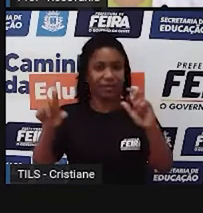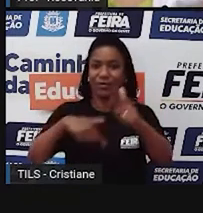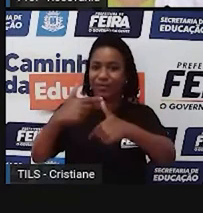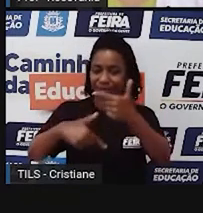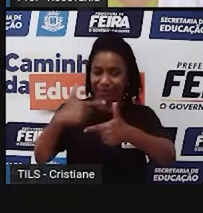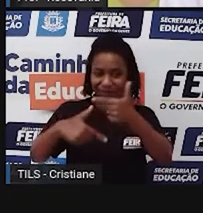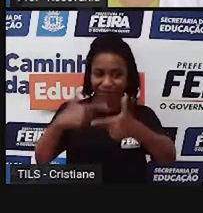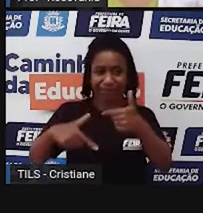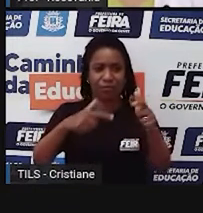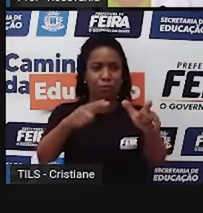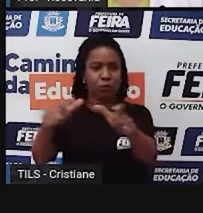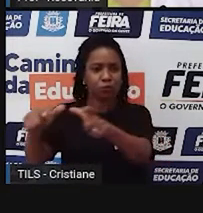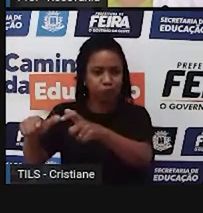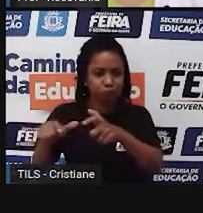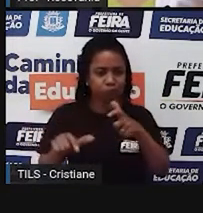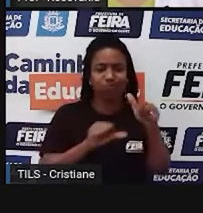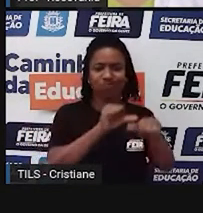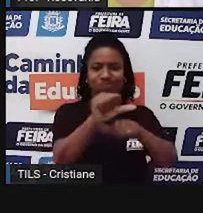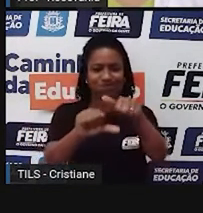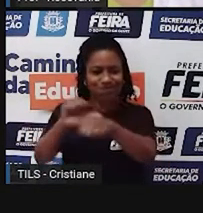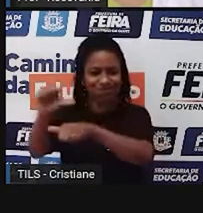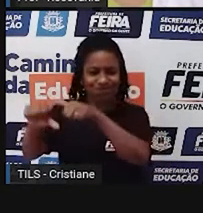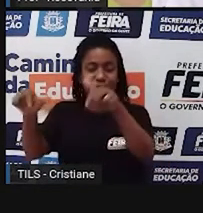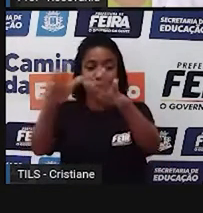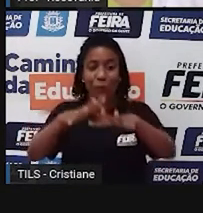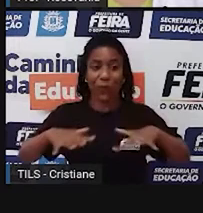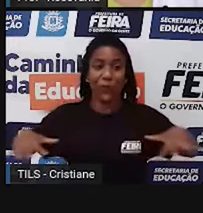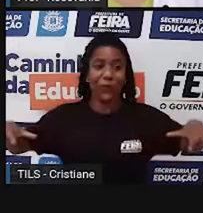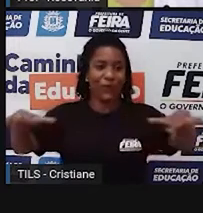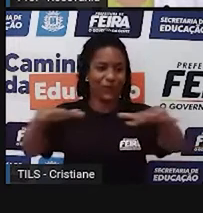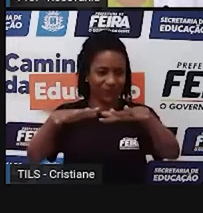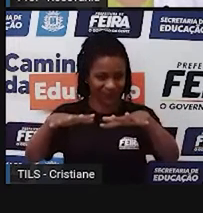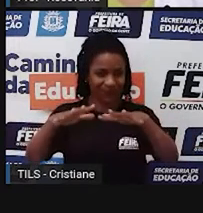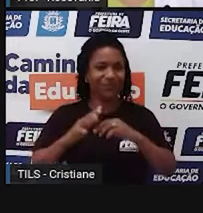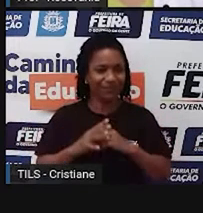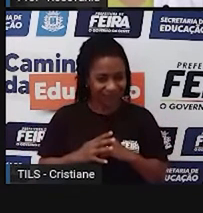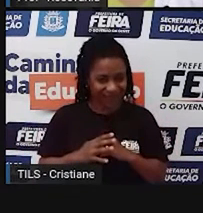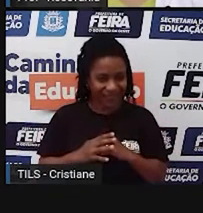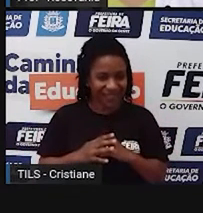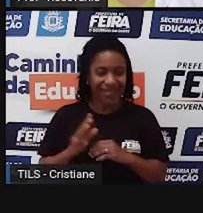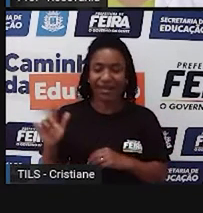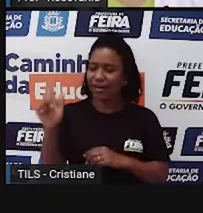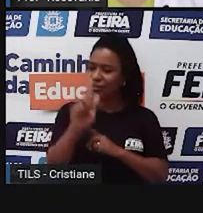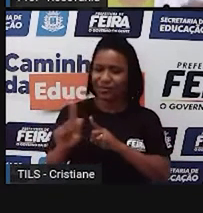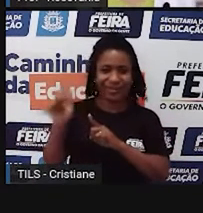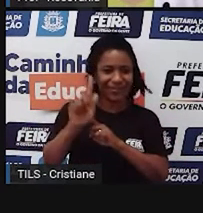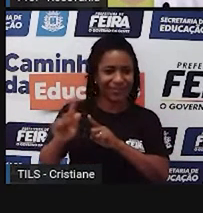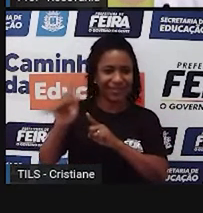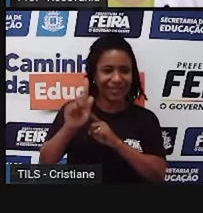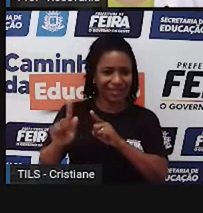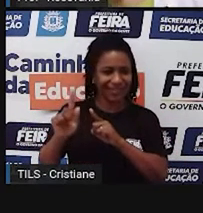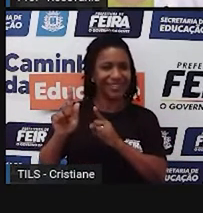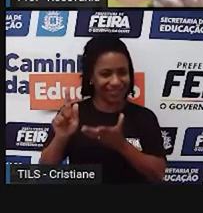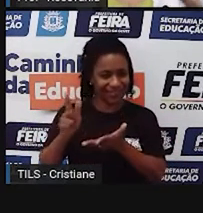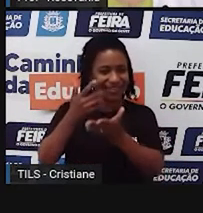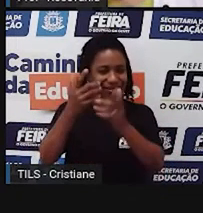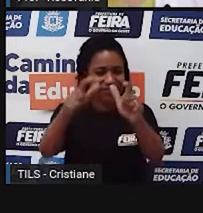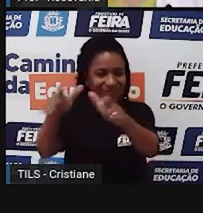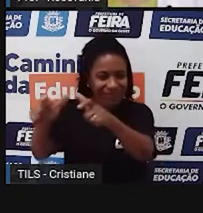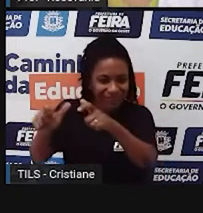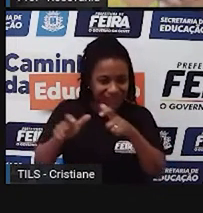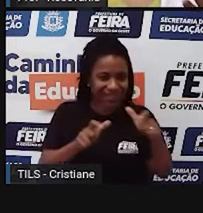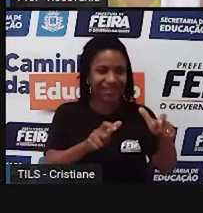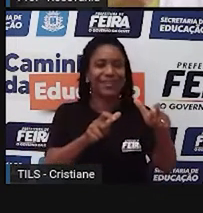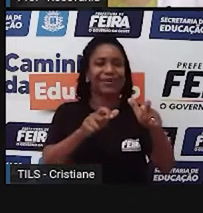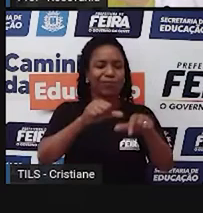espaço, porque vocês, né, já aprenderam que o espaço geográfico é esse espaço de vivência mesmo do homem, onde ele tá todo dia